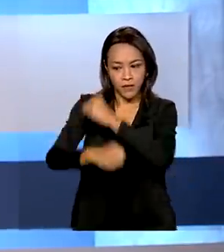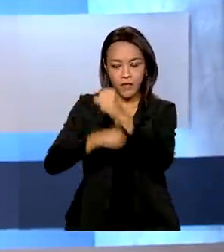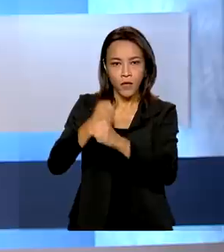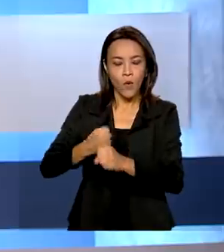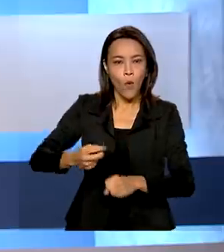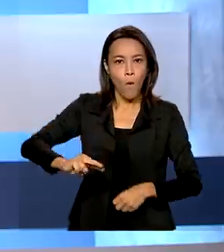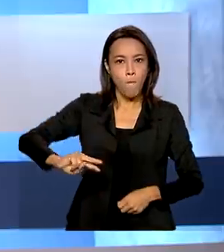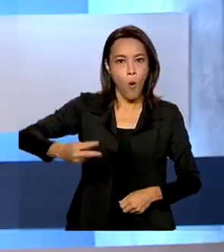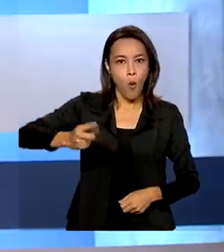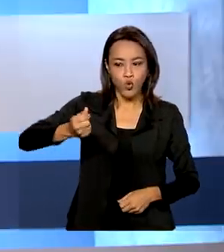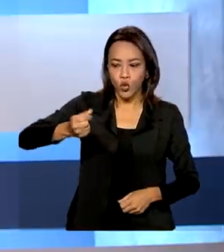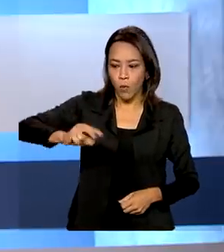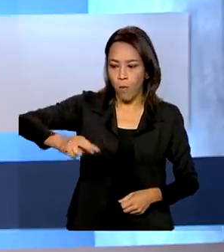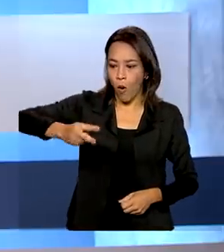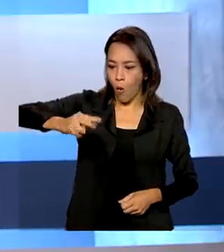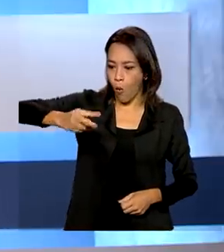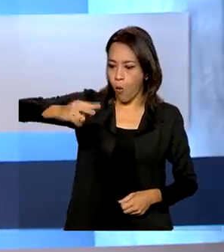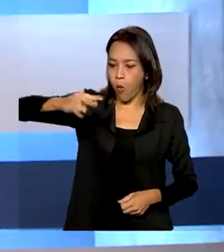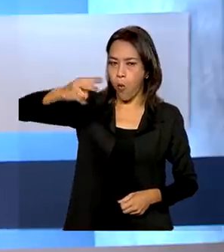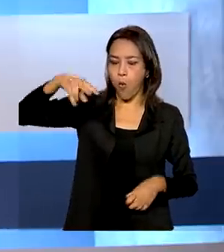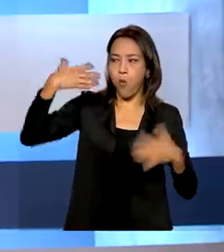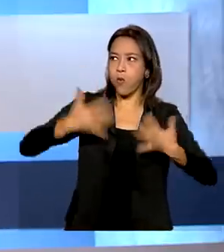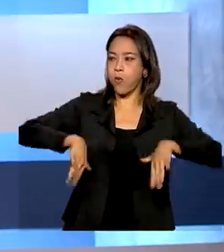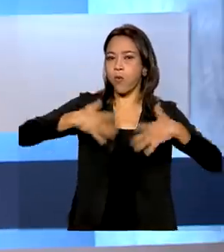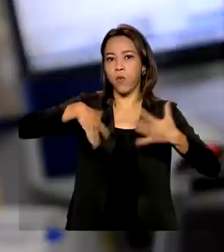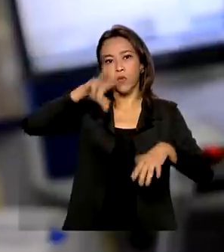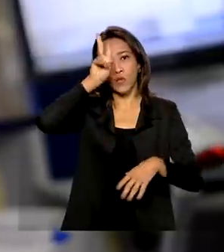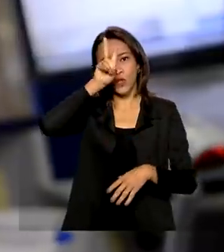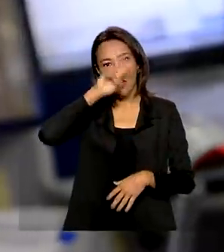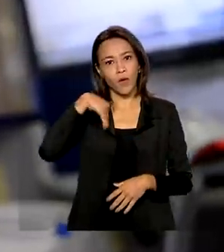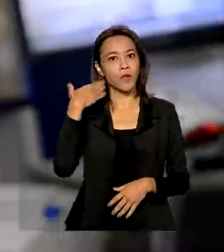maior lucro de toda a série histórica do banco.